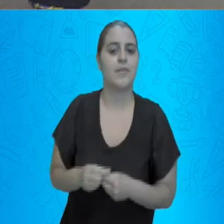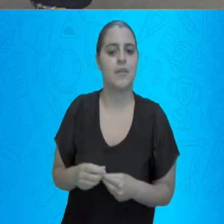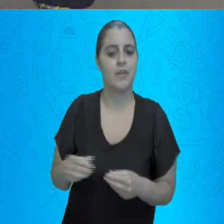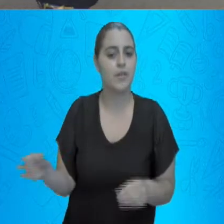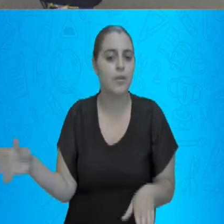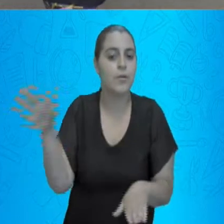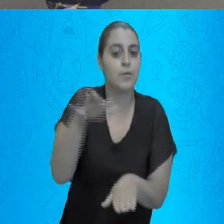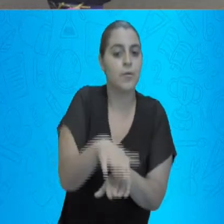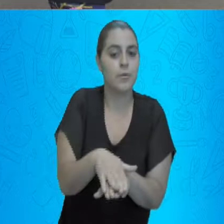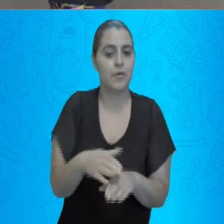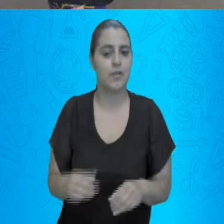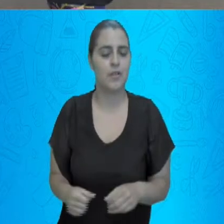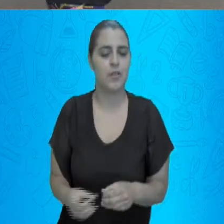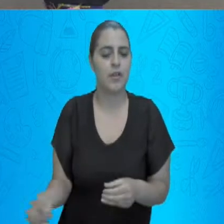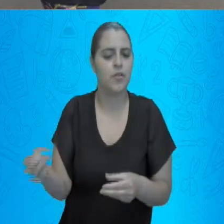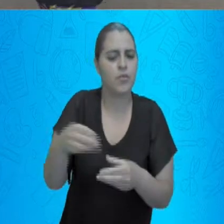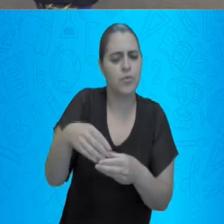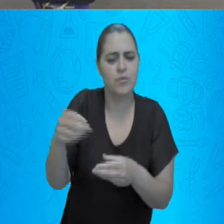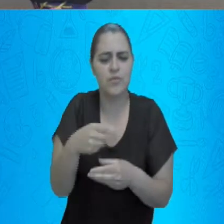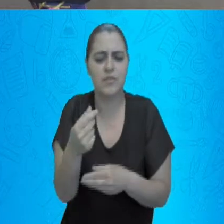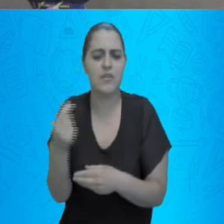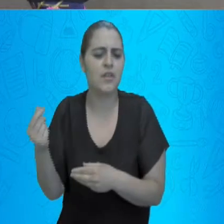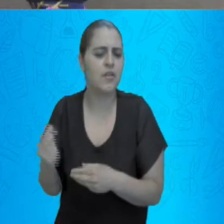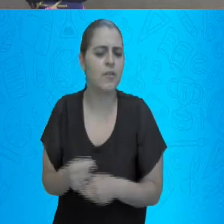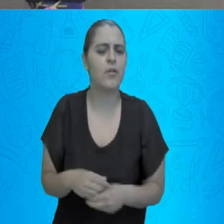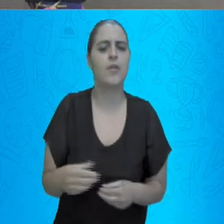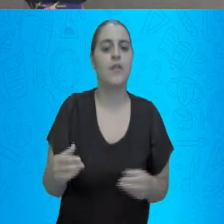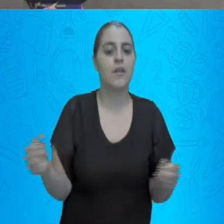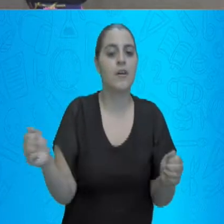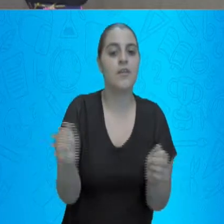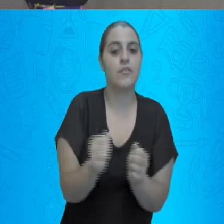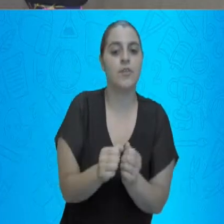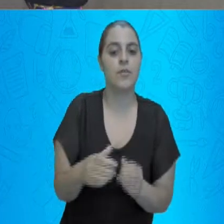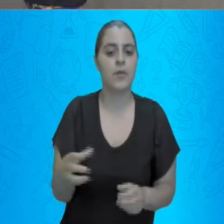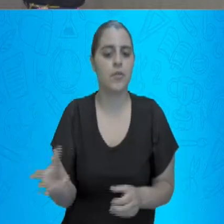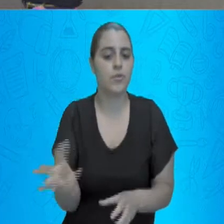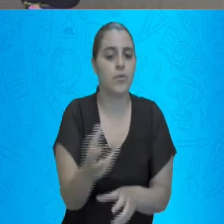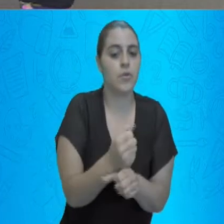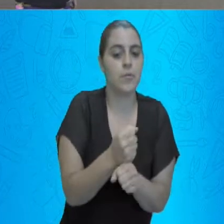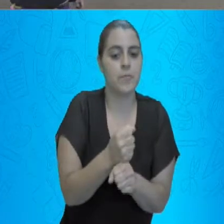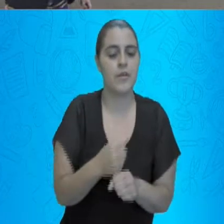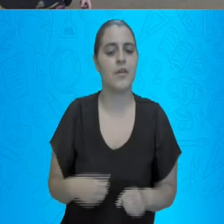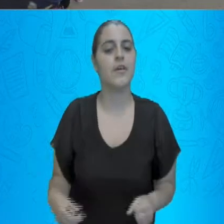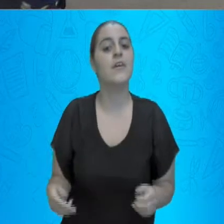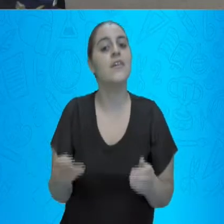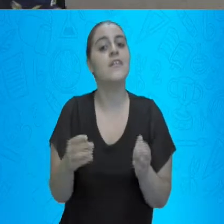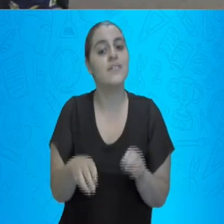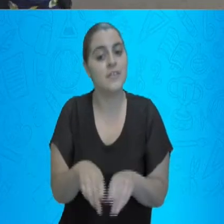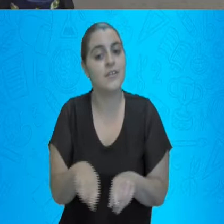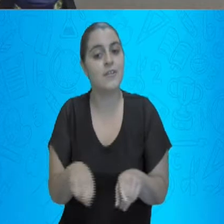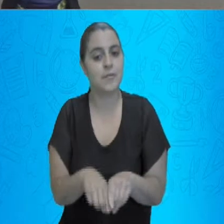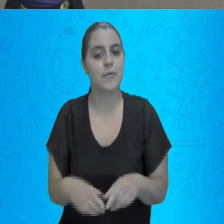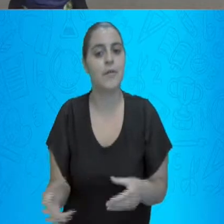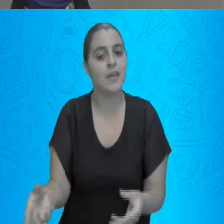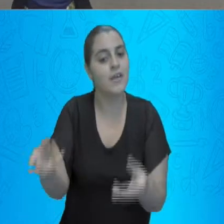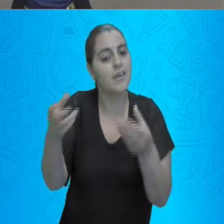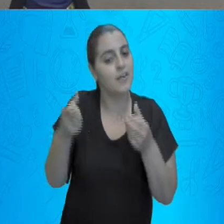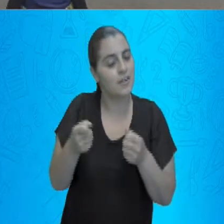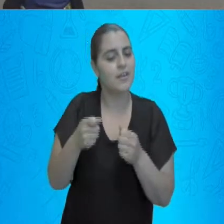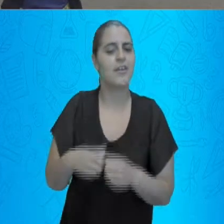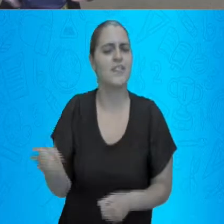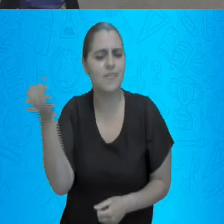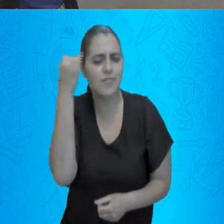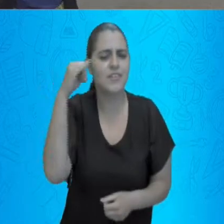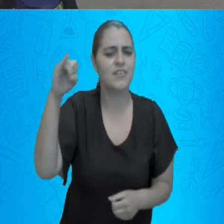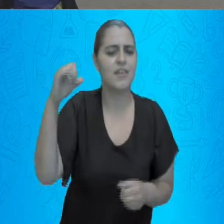incluir, acumular, acrescentar, somar e ganhar. E tudo aquilo que dá